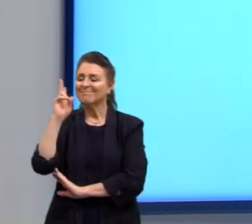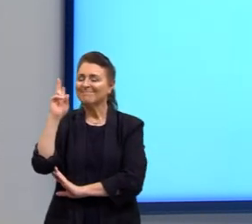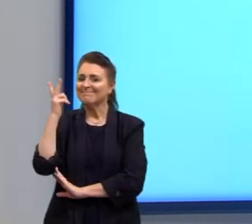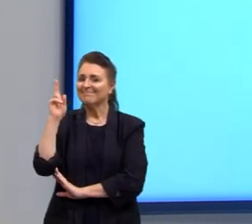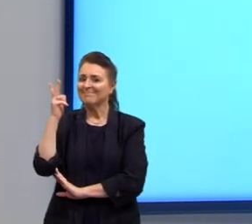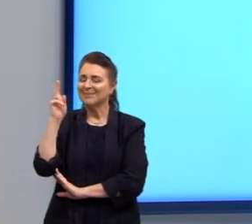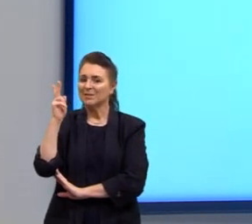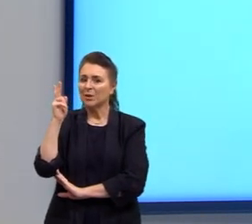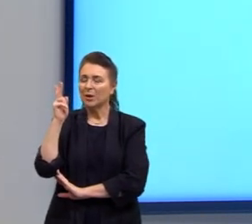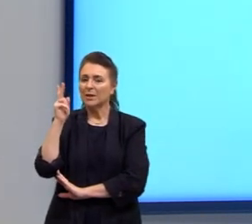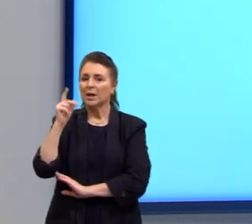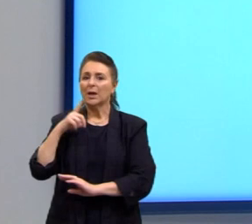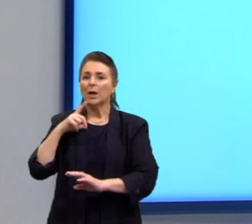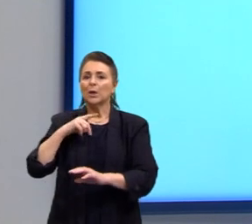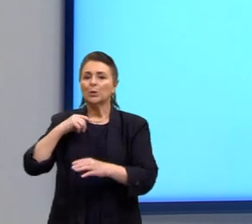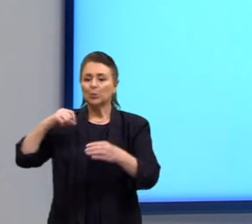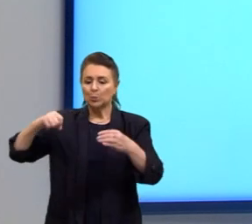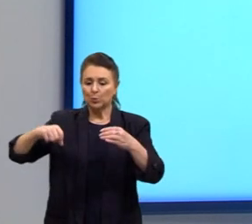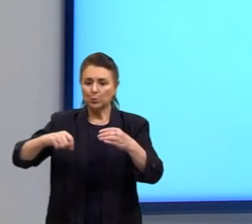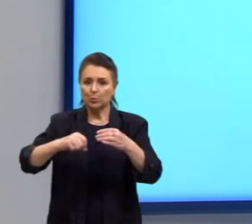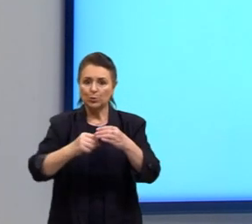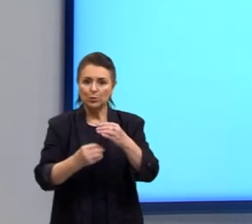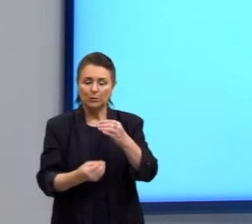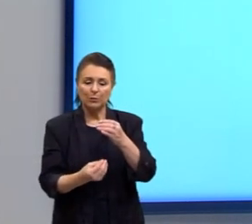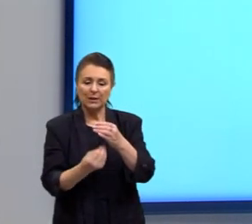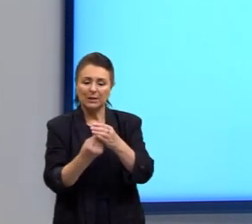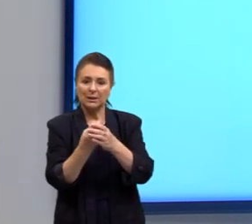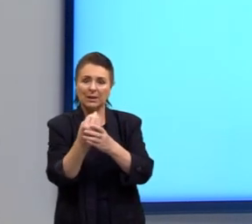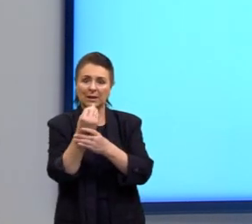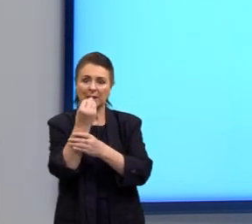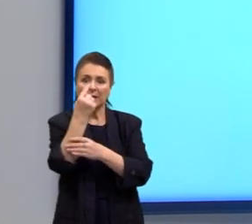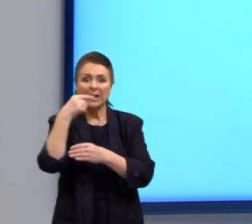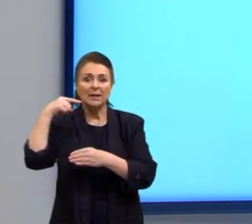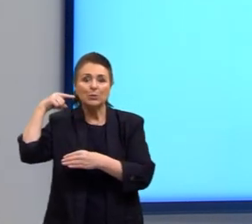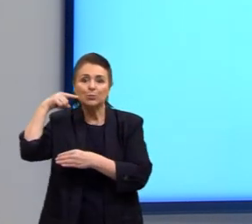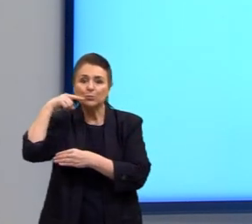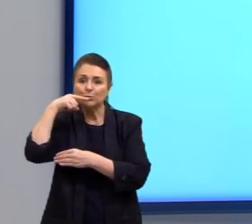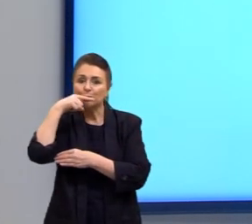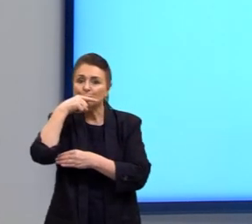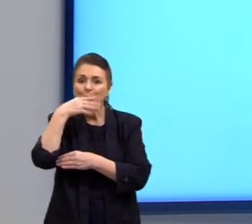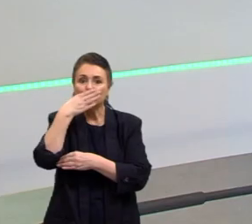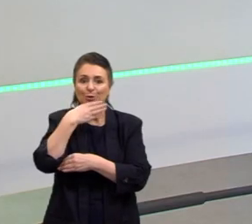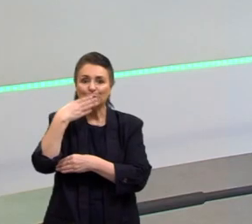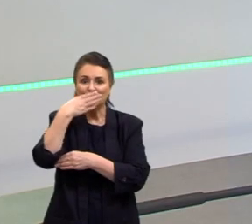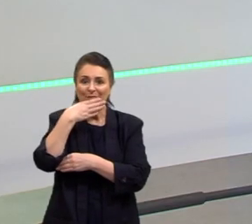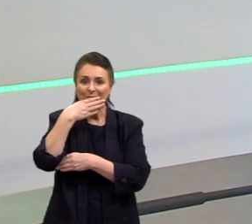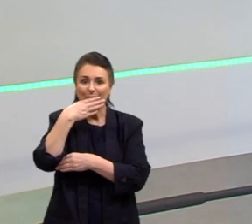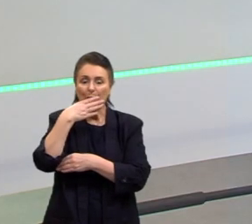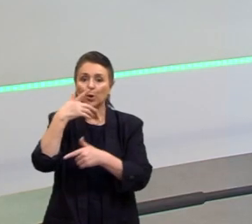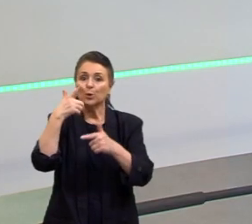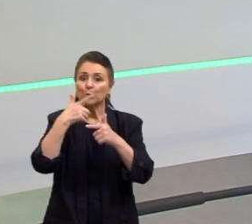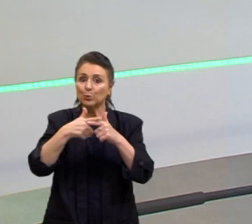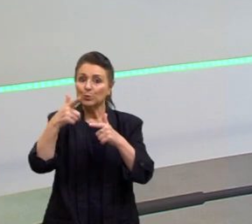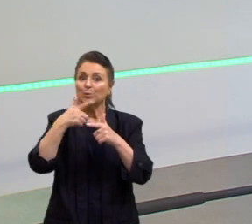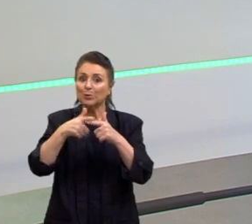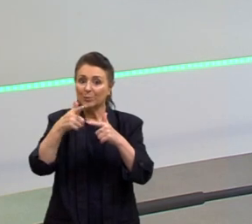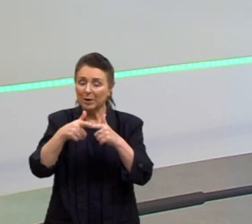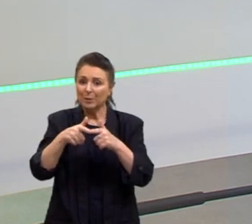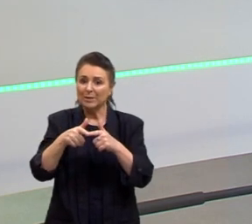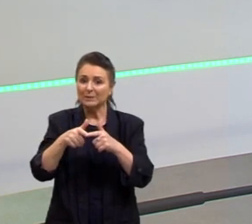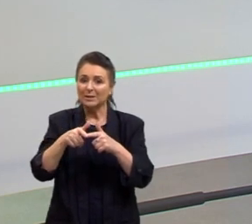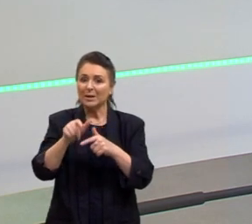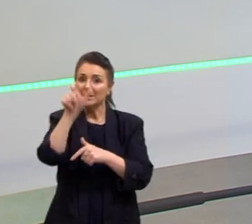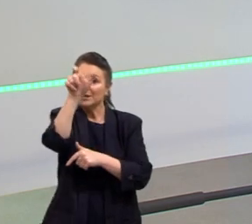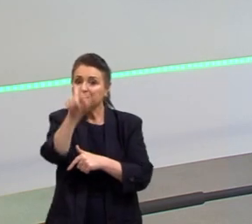do cultivo da cana-do-açúcar, do escravo que estava lá junto ao canavial, dando seu sangue, esse